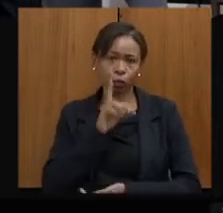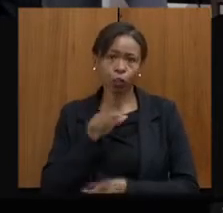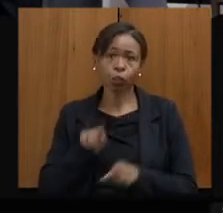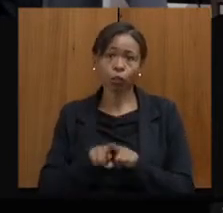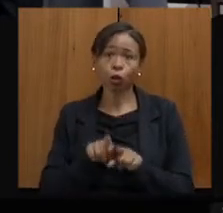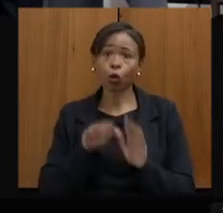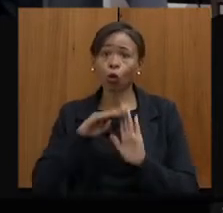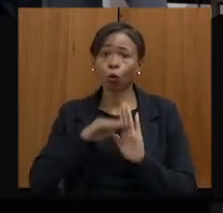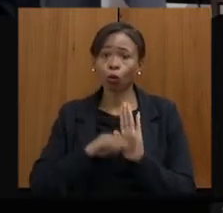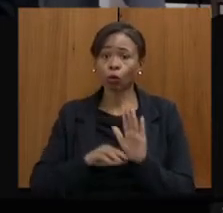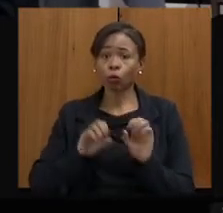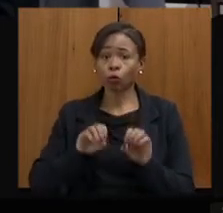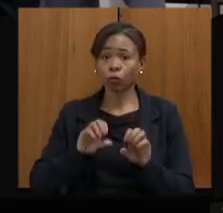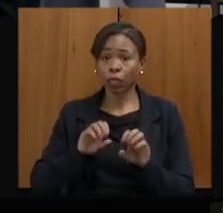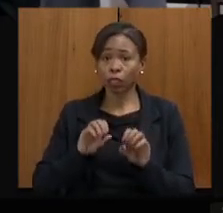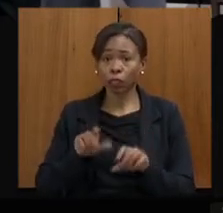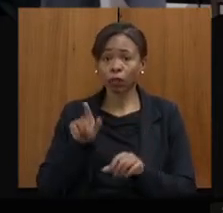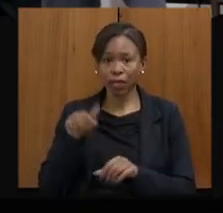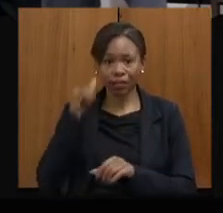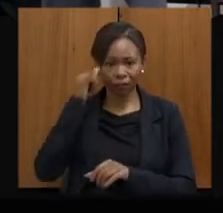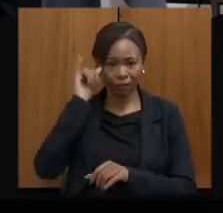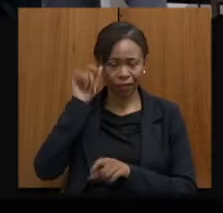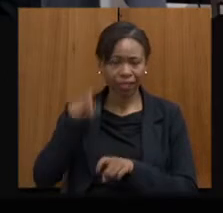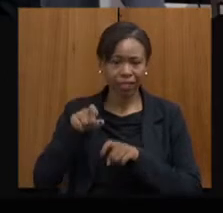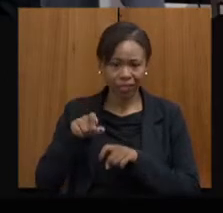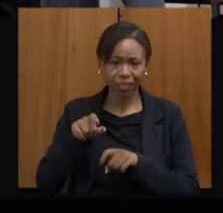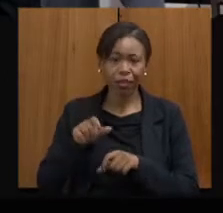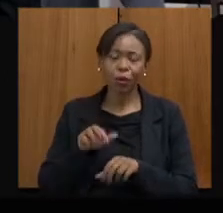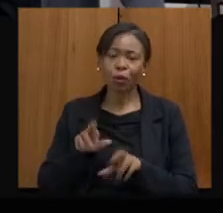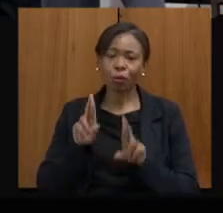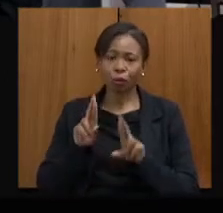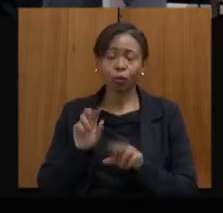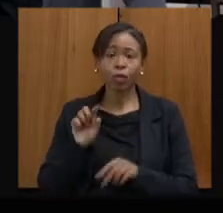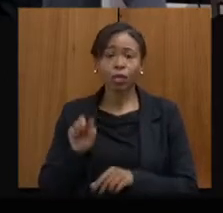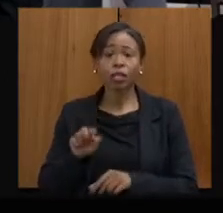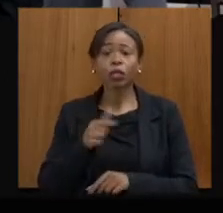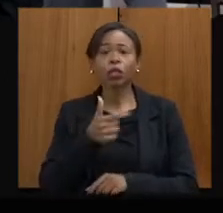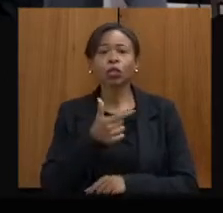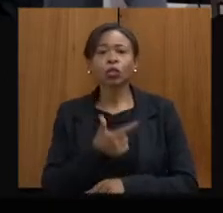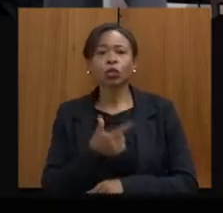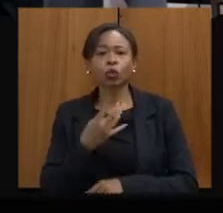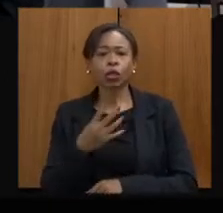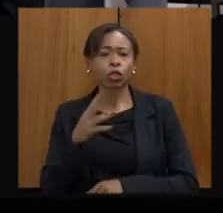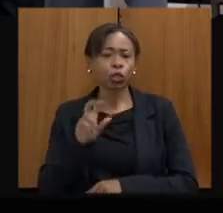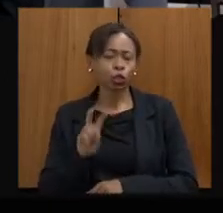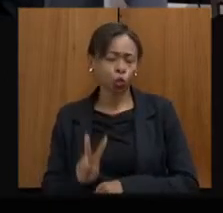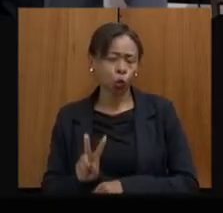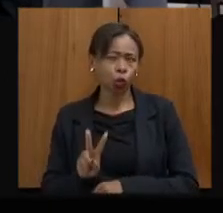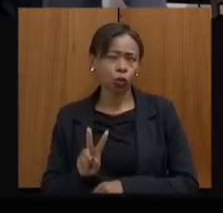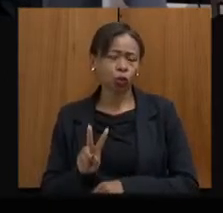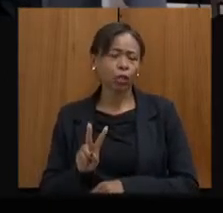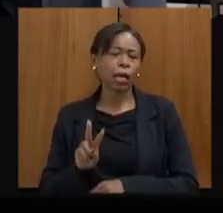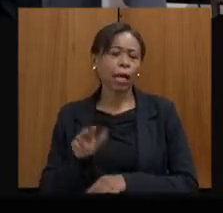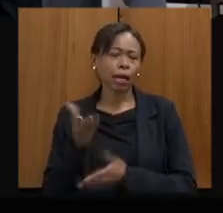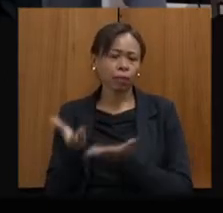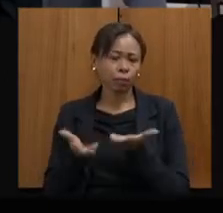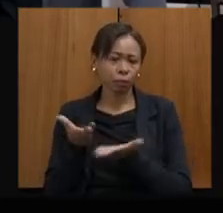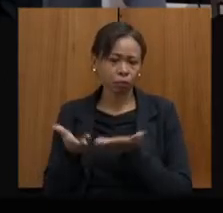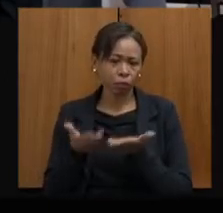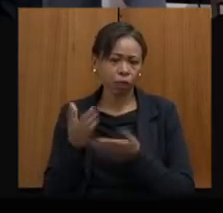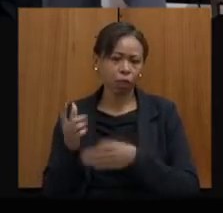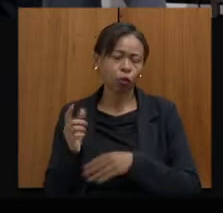atendeu, ainda sem abrir, 342 atendimentos virtuais, e abrimos a exposição